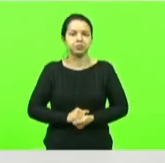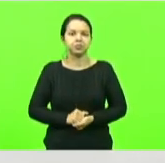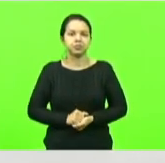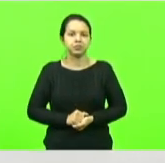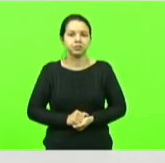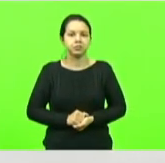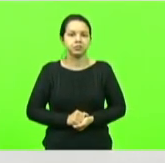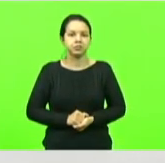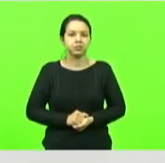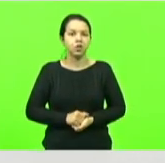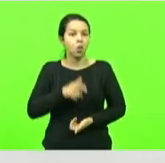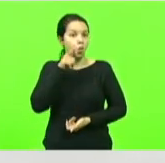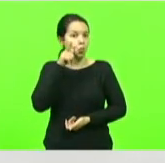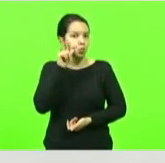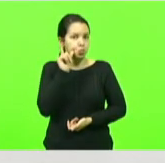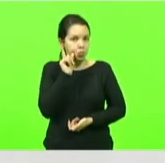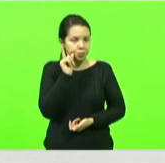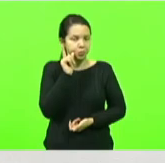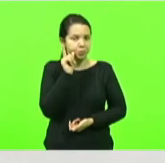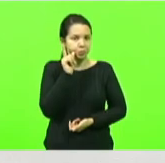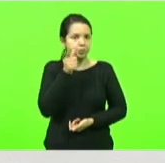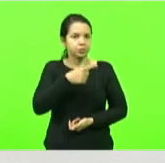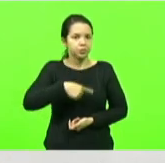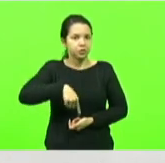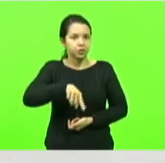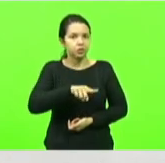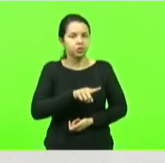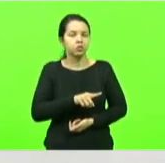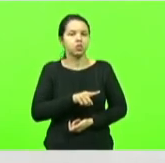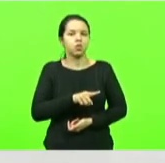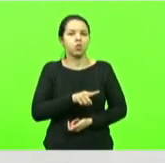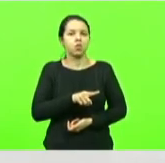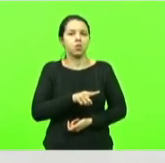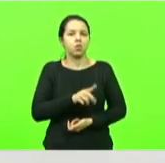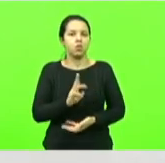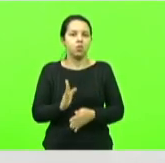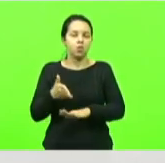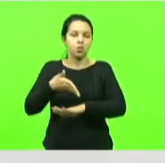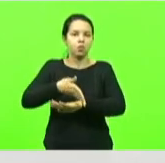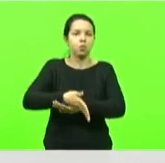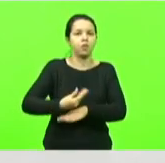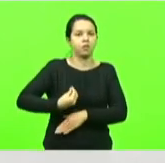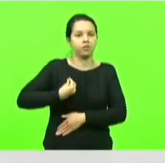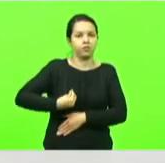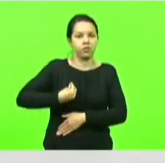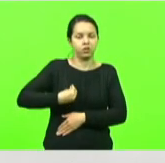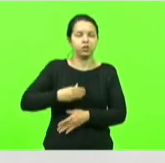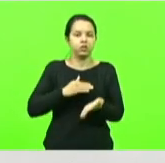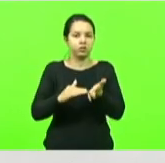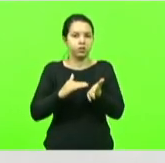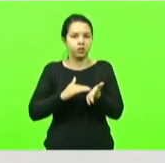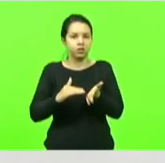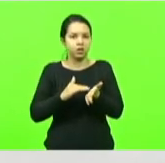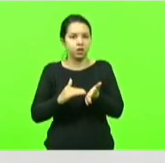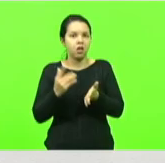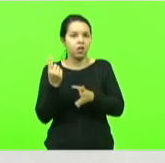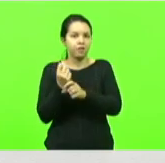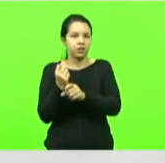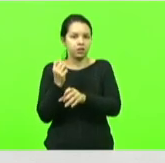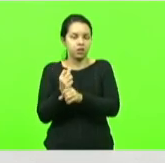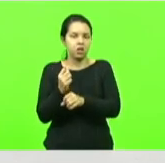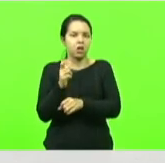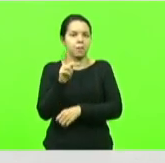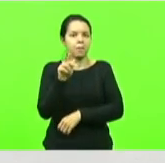nós tivemos a presença do secretário da fazenda senhor Paulo Eli